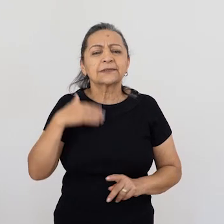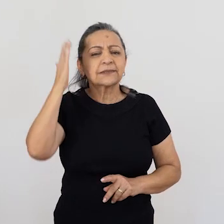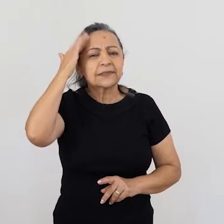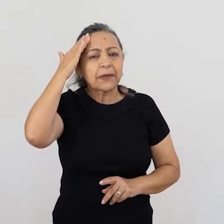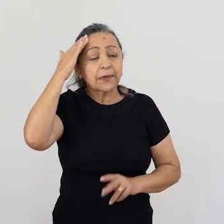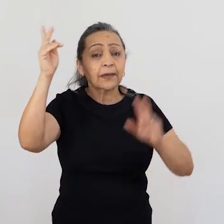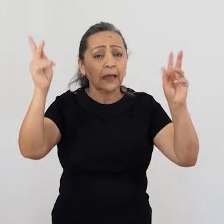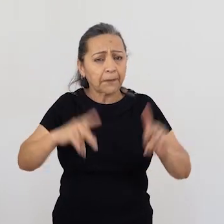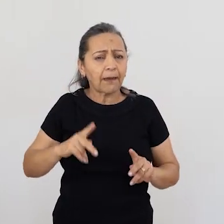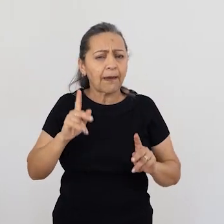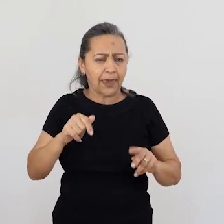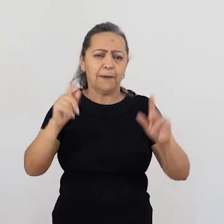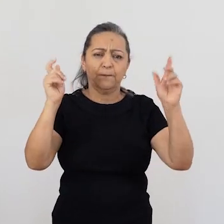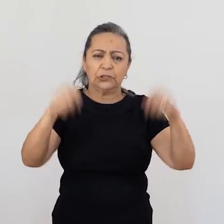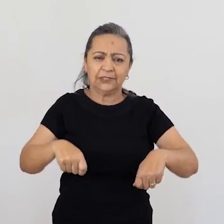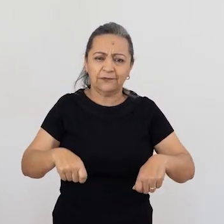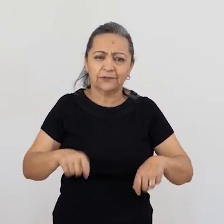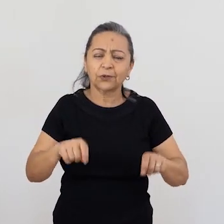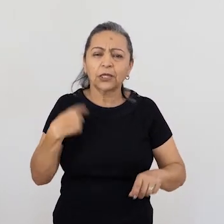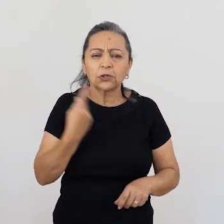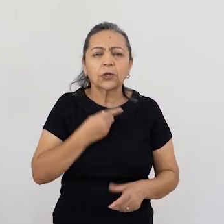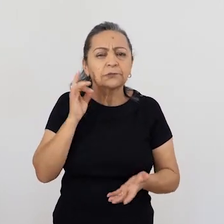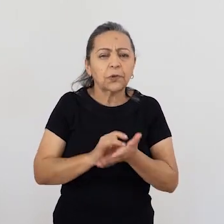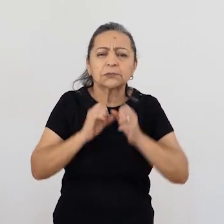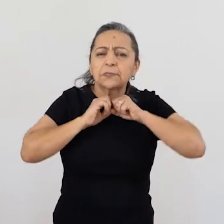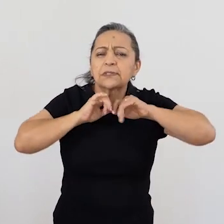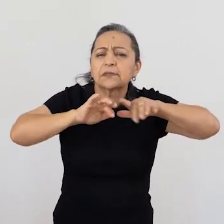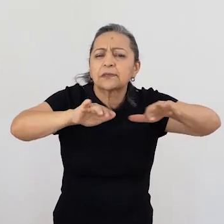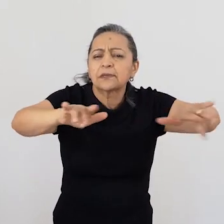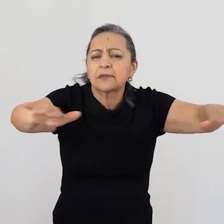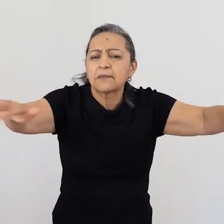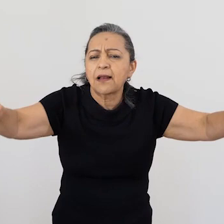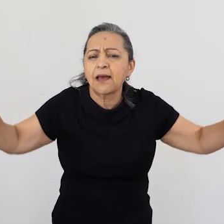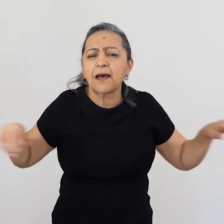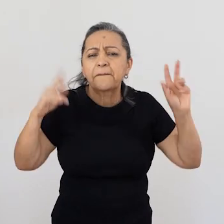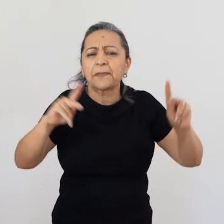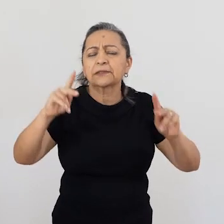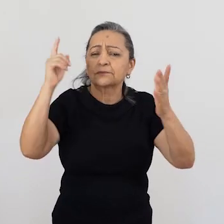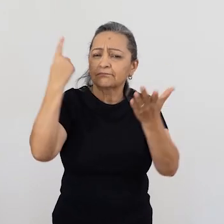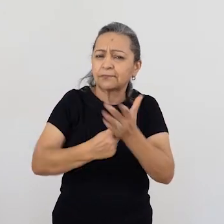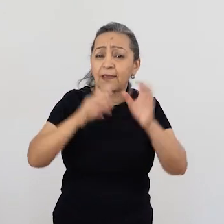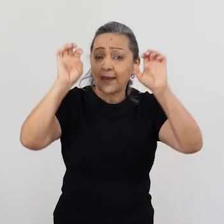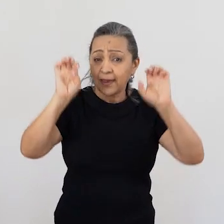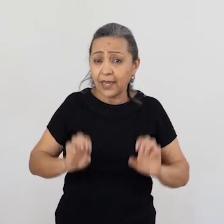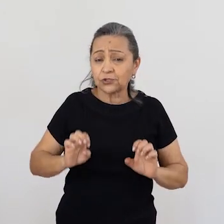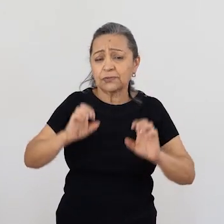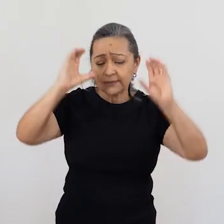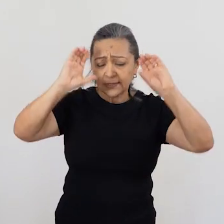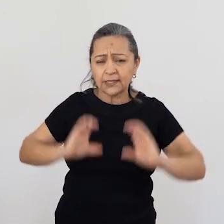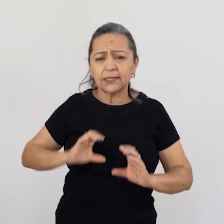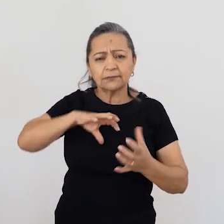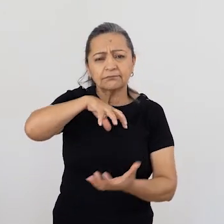como dizia Carl Sager. Então, assim, que cada um de nós na experiência de paz sabe que a paz é possível.